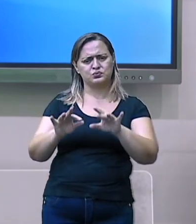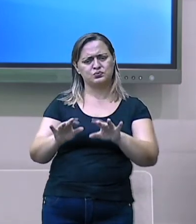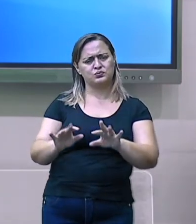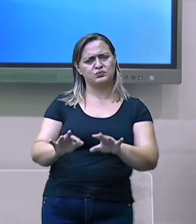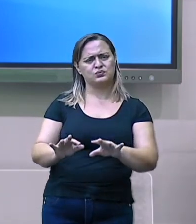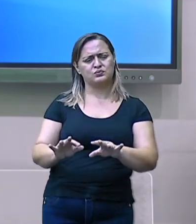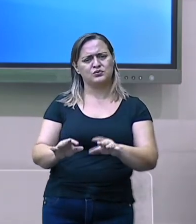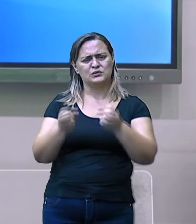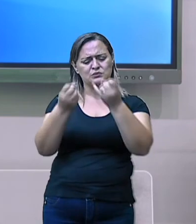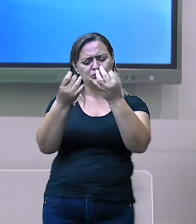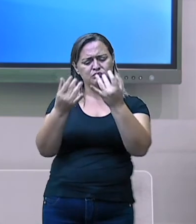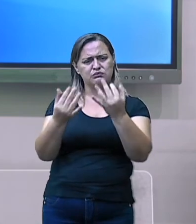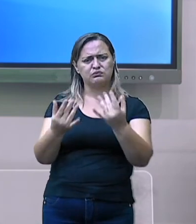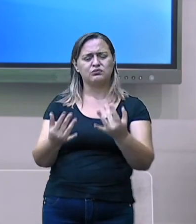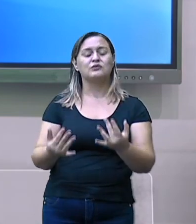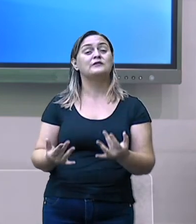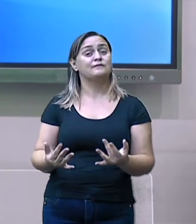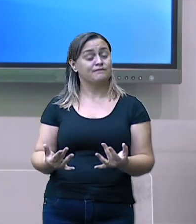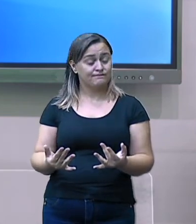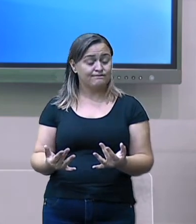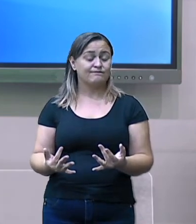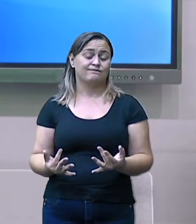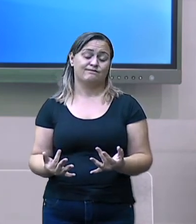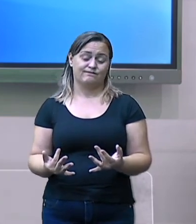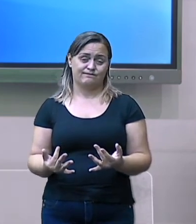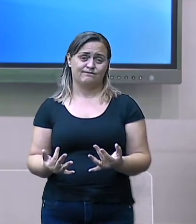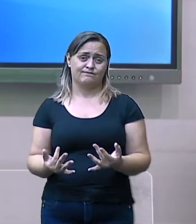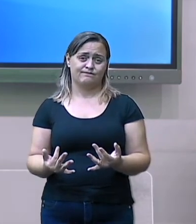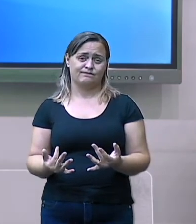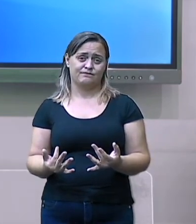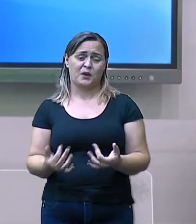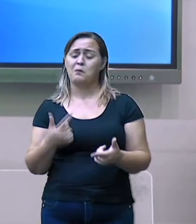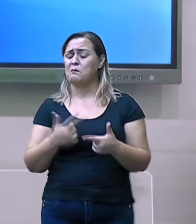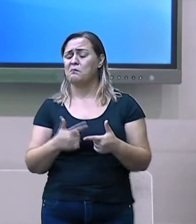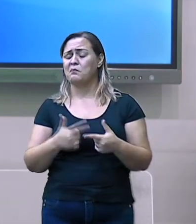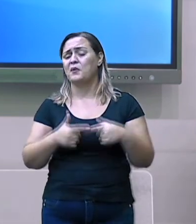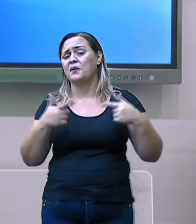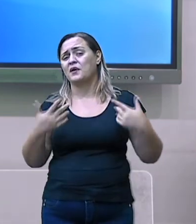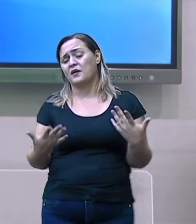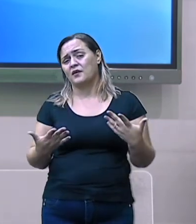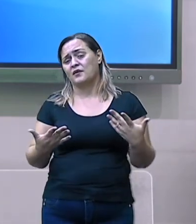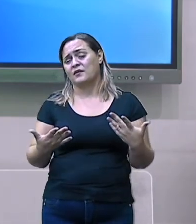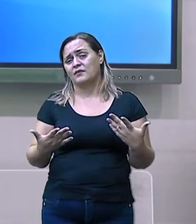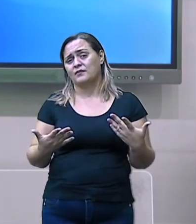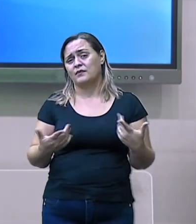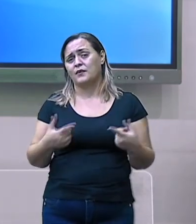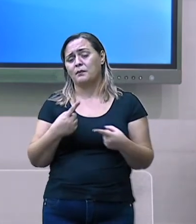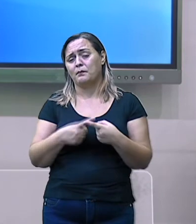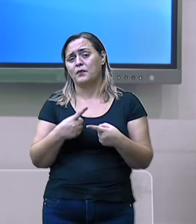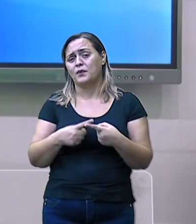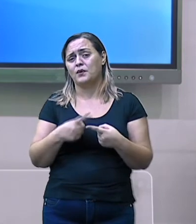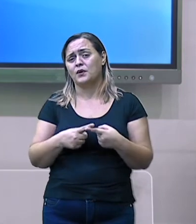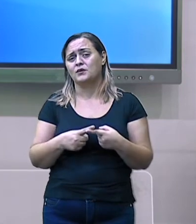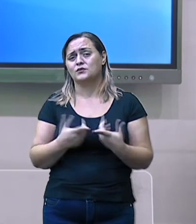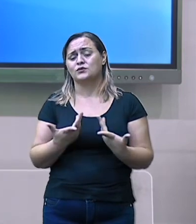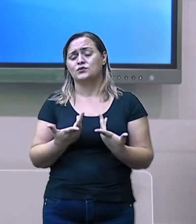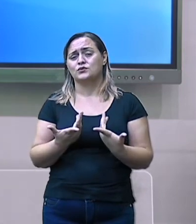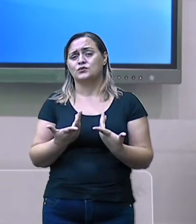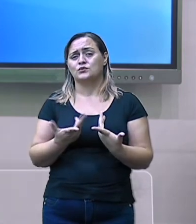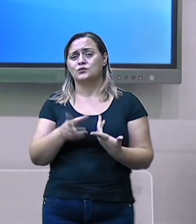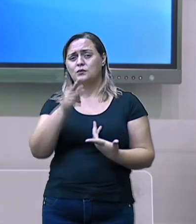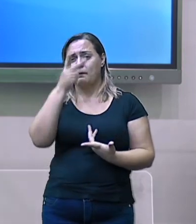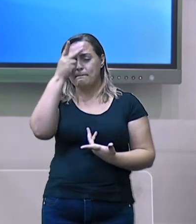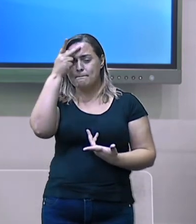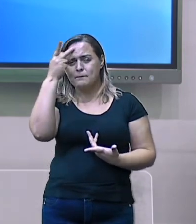tudo, segundo os especialistas, é resultado da intensa atividade humana, da